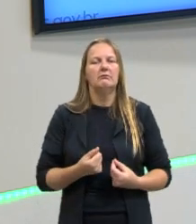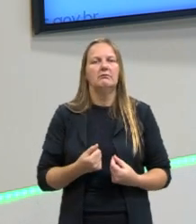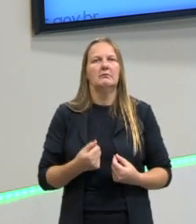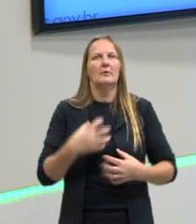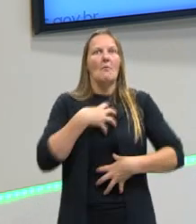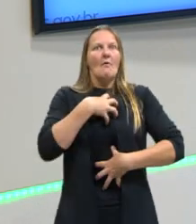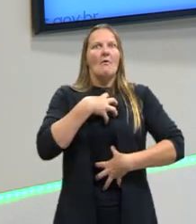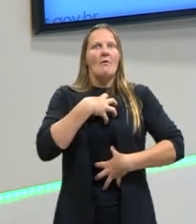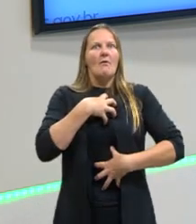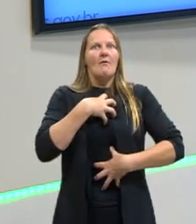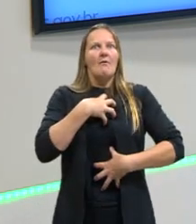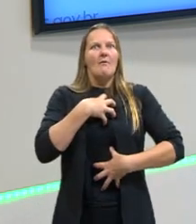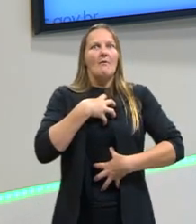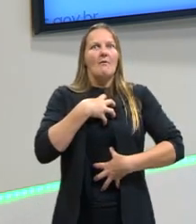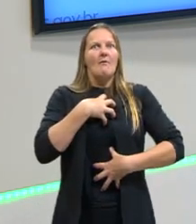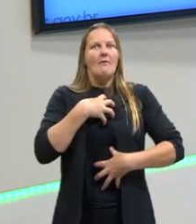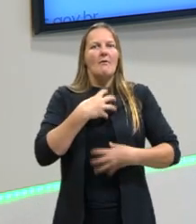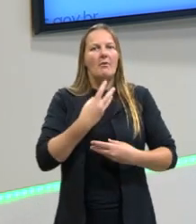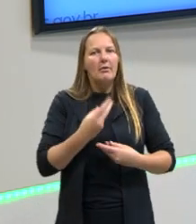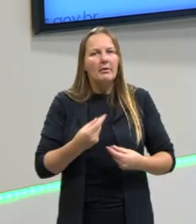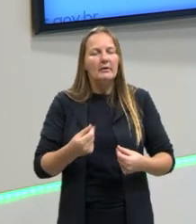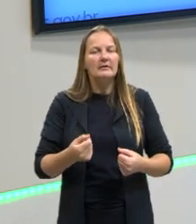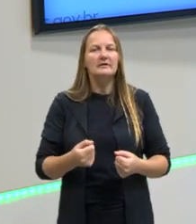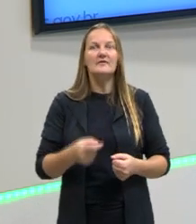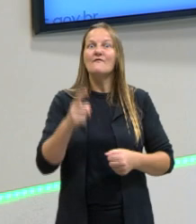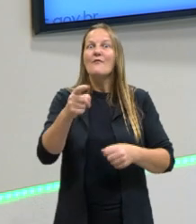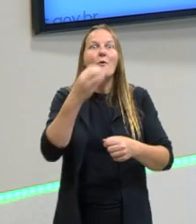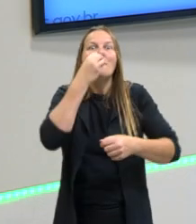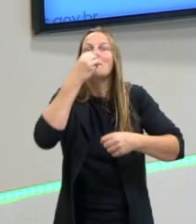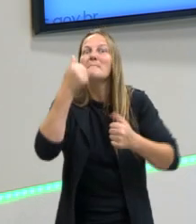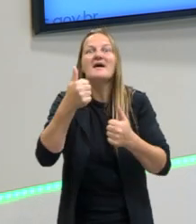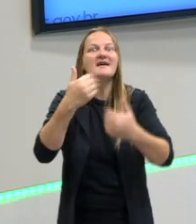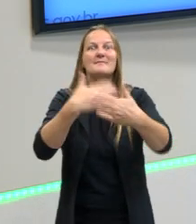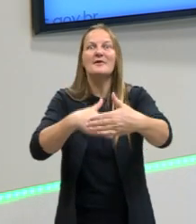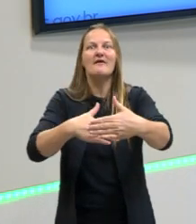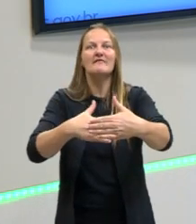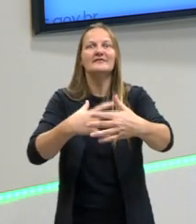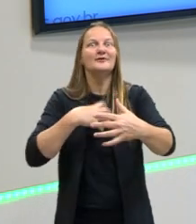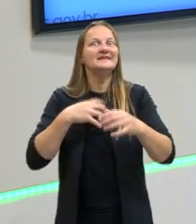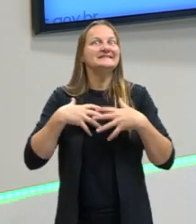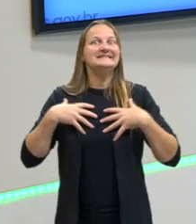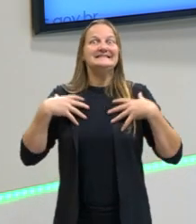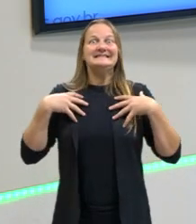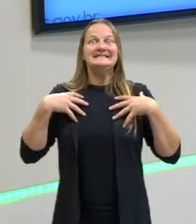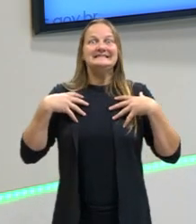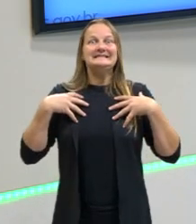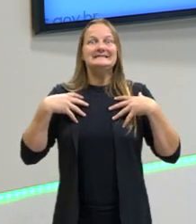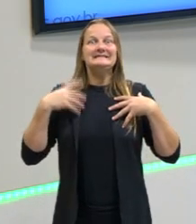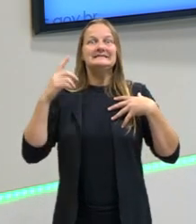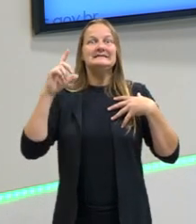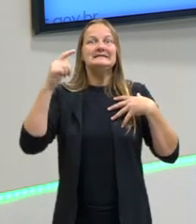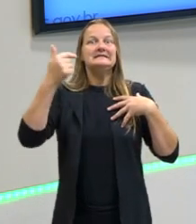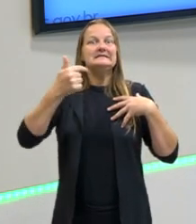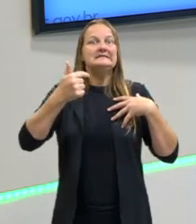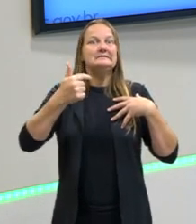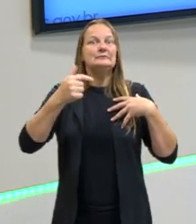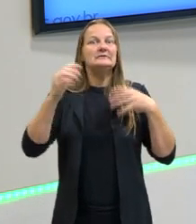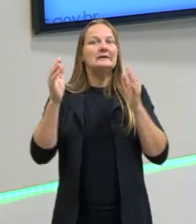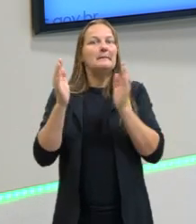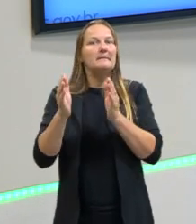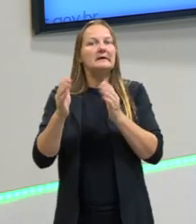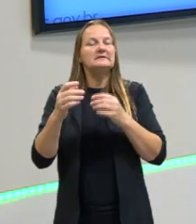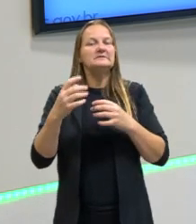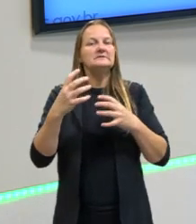O sentido inicial da frase, você foi tão bem, seria o quê? Ok, tirei uma nota